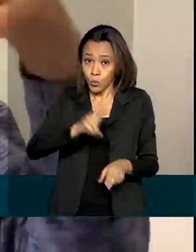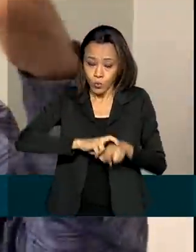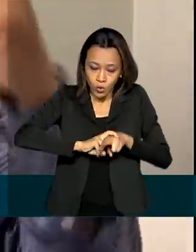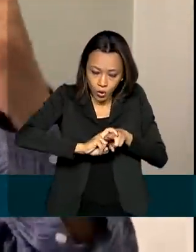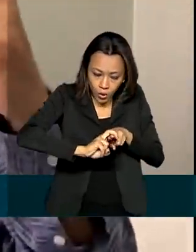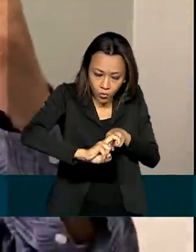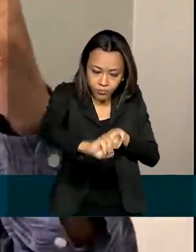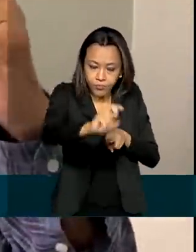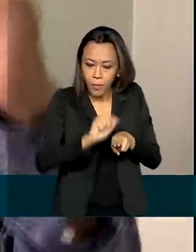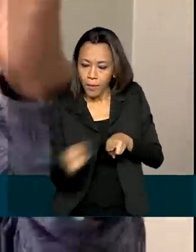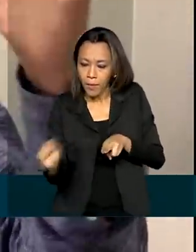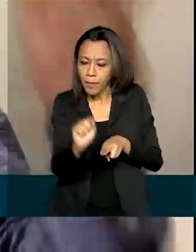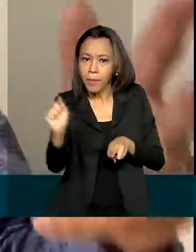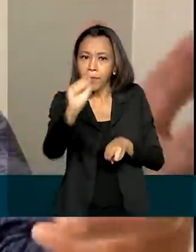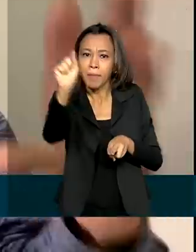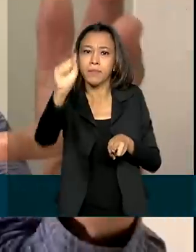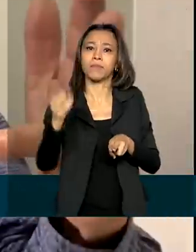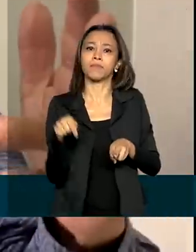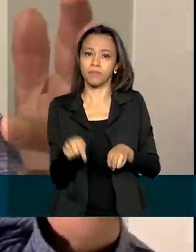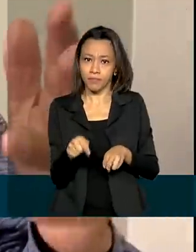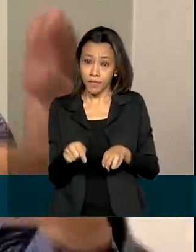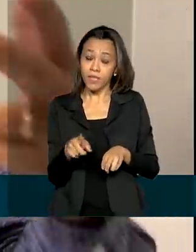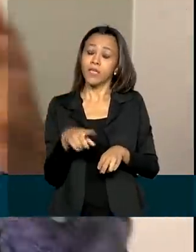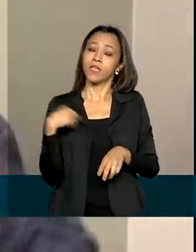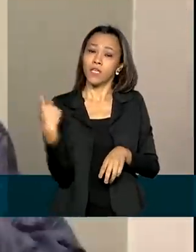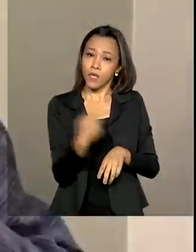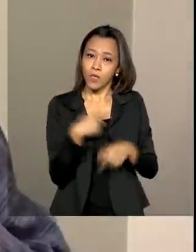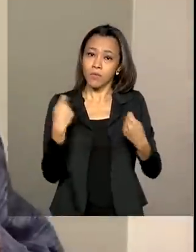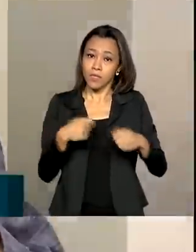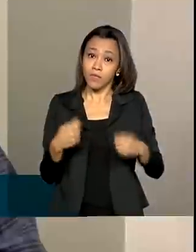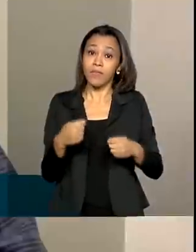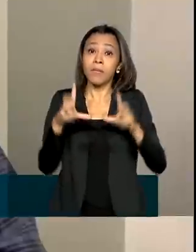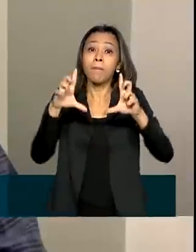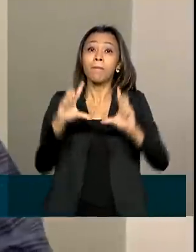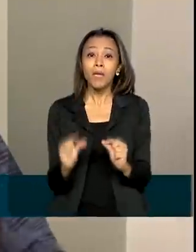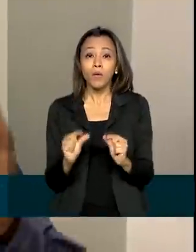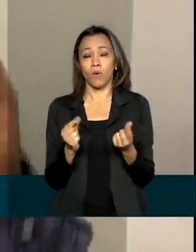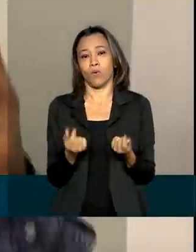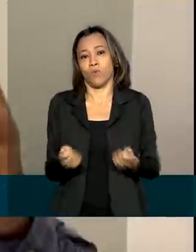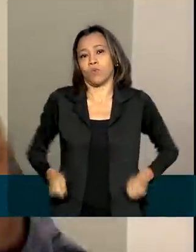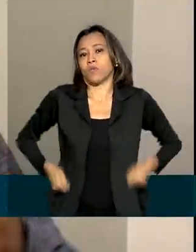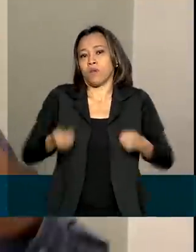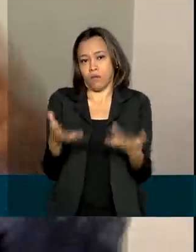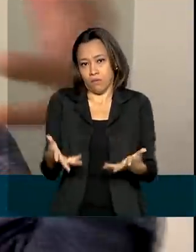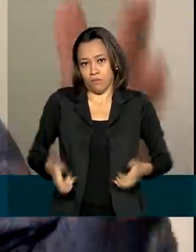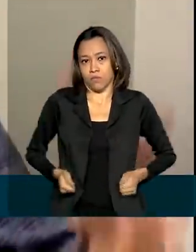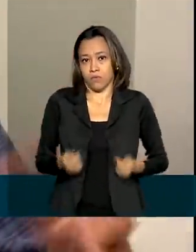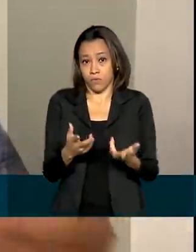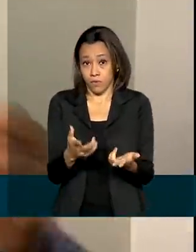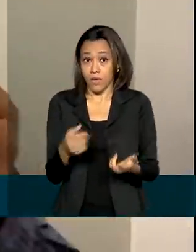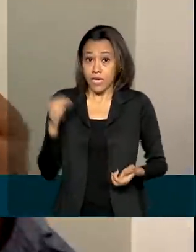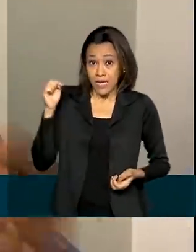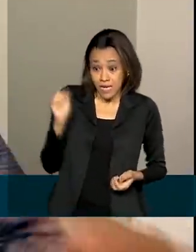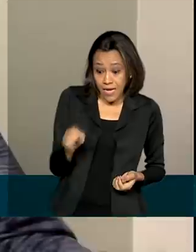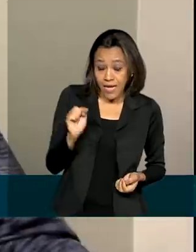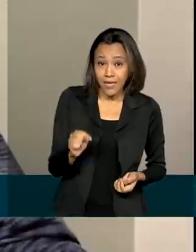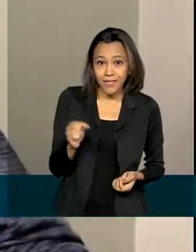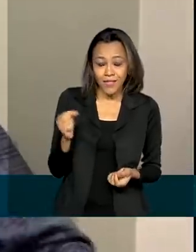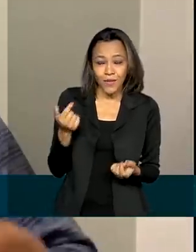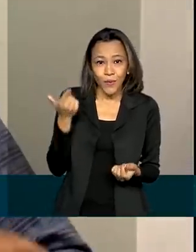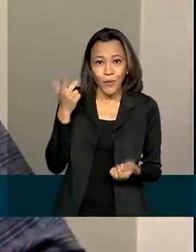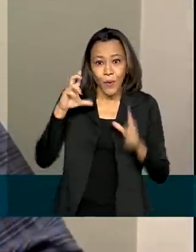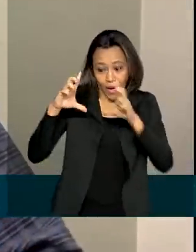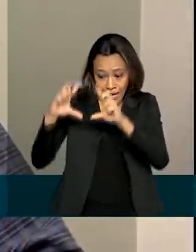retorno desses insumos que nós precisamos vai ser um custo menor. E a gente vai investir essa diferença, esse ganho